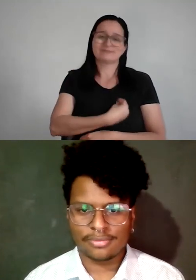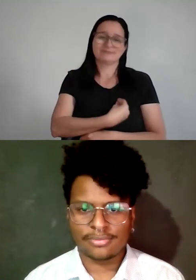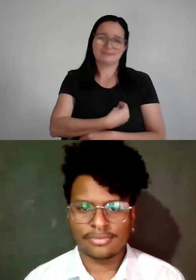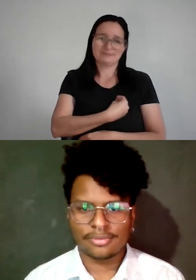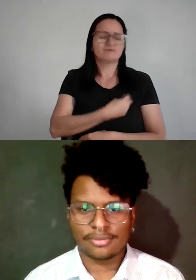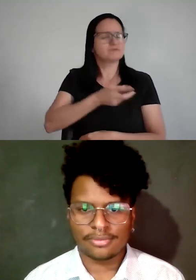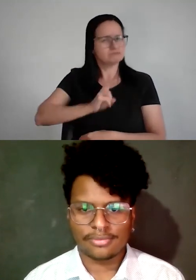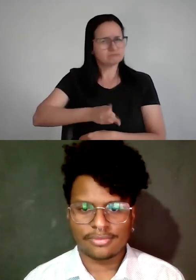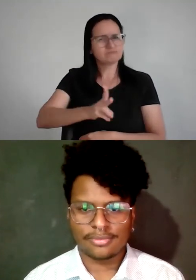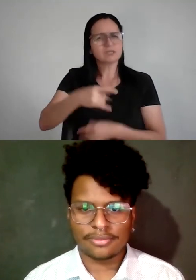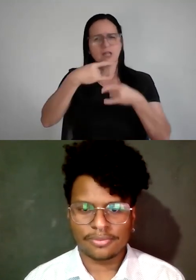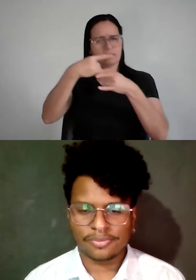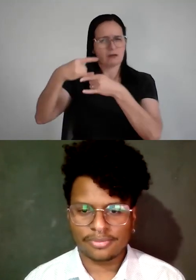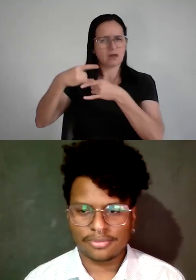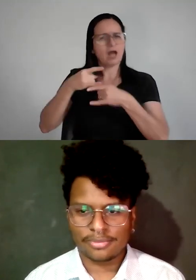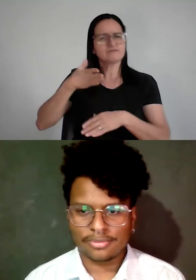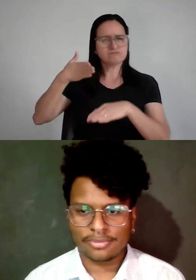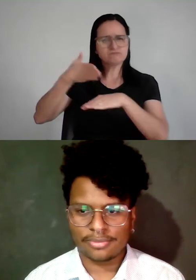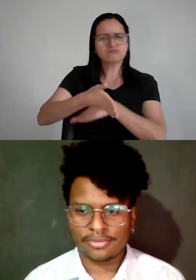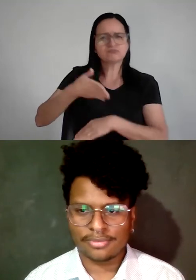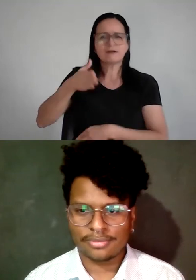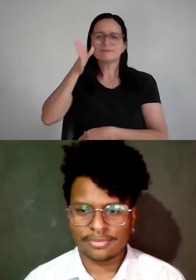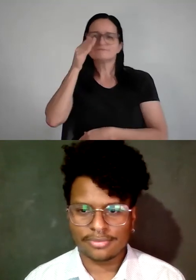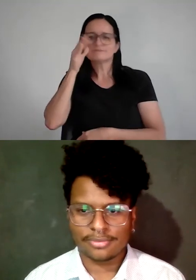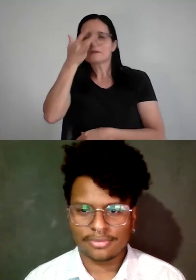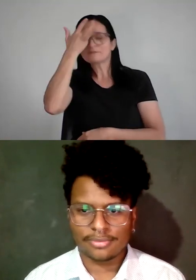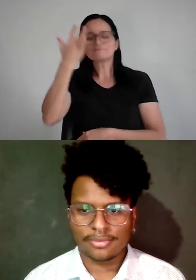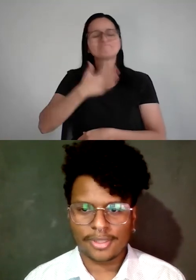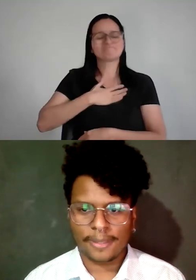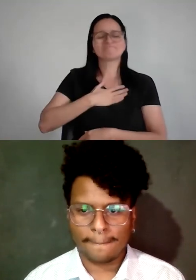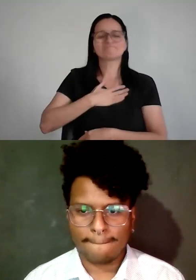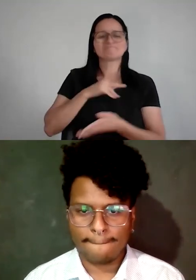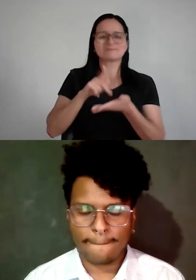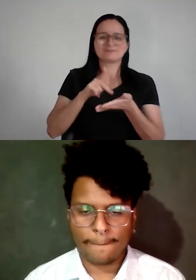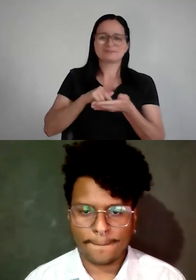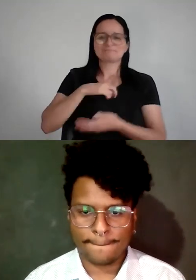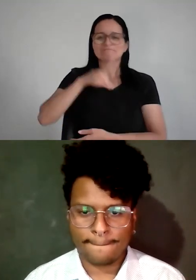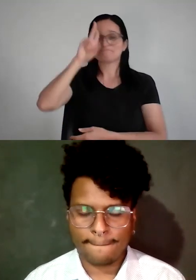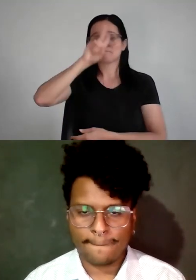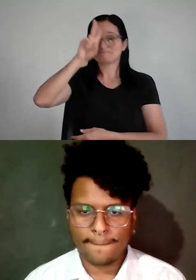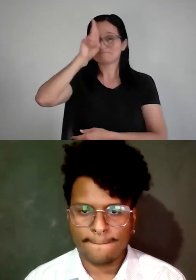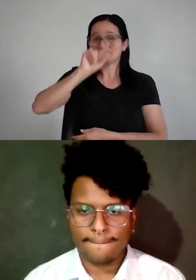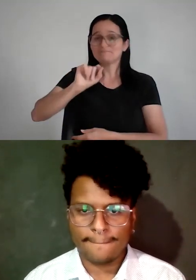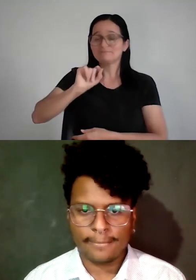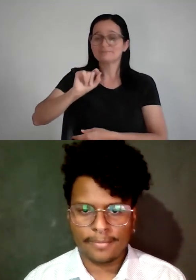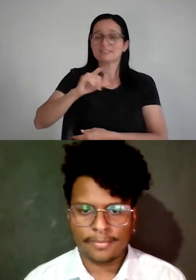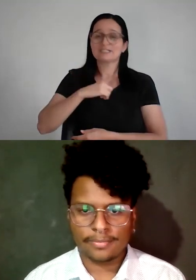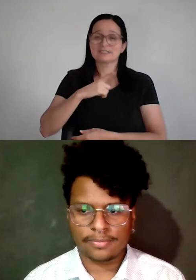durante toda a live, então acredito que a galera está curtindo muito, só relembrando, teremos ainda